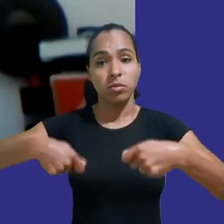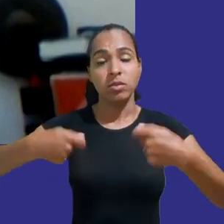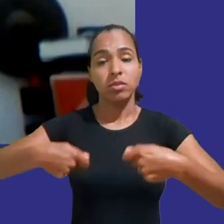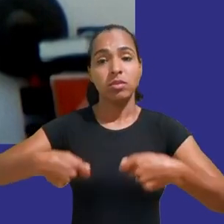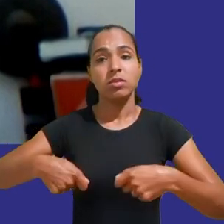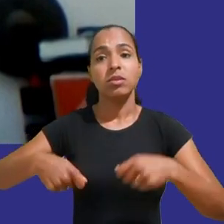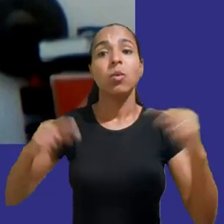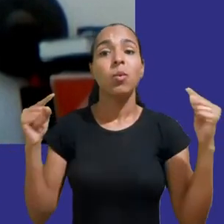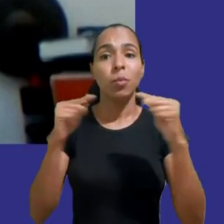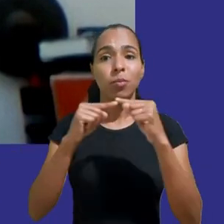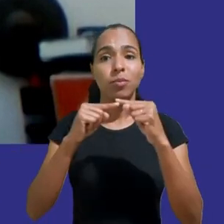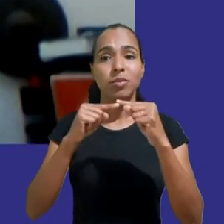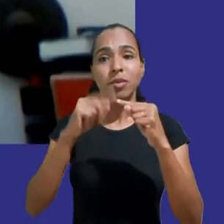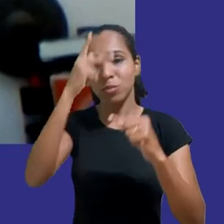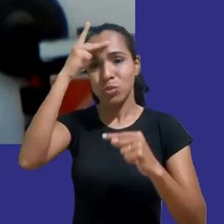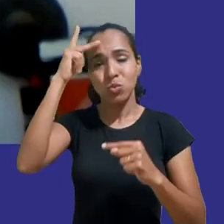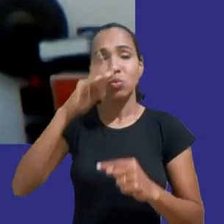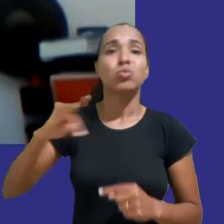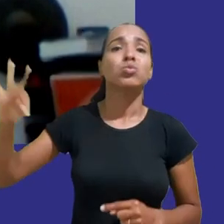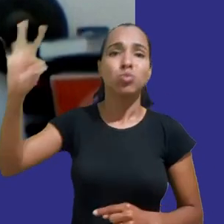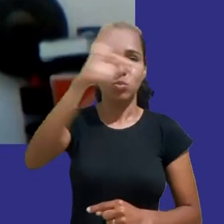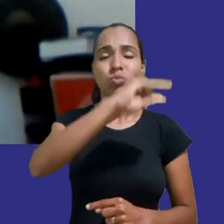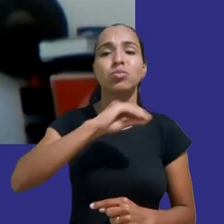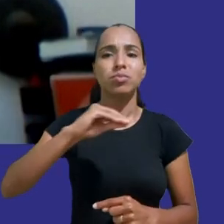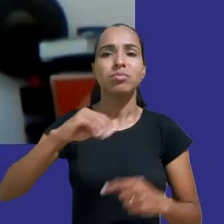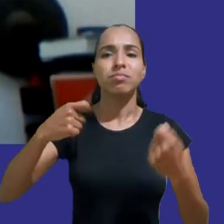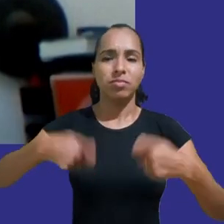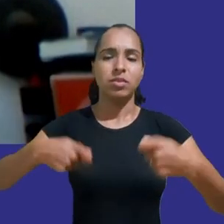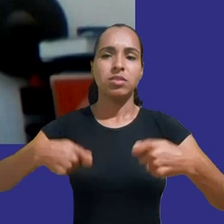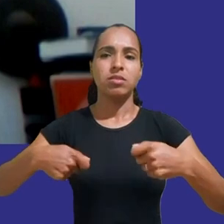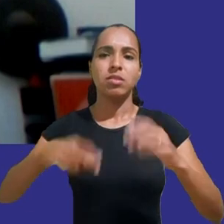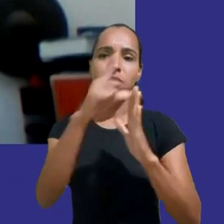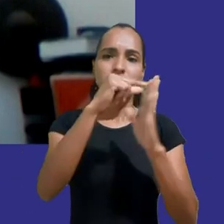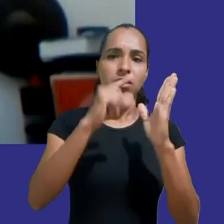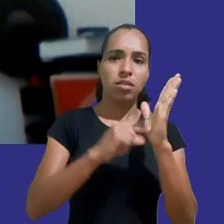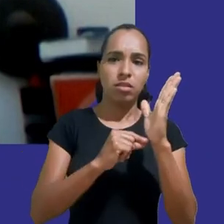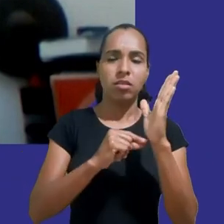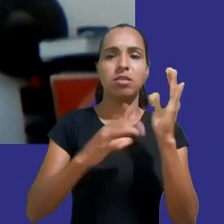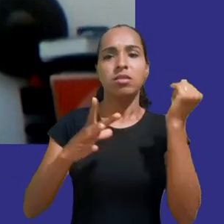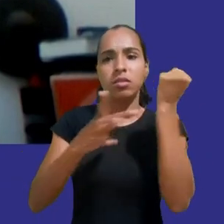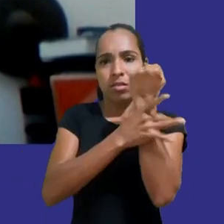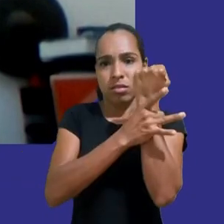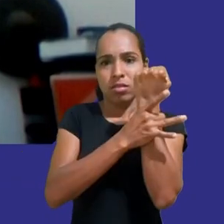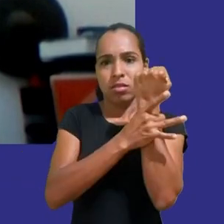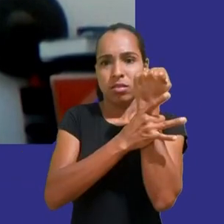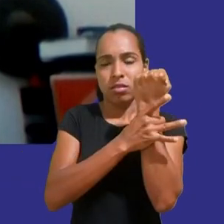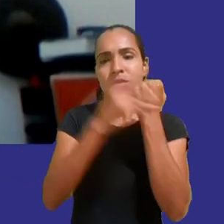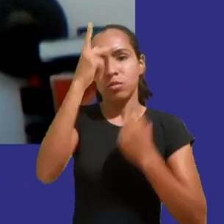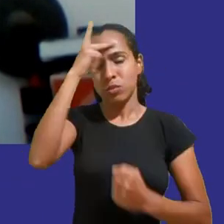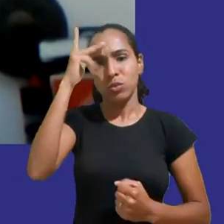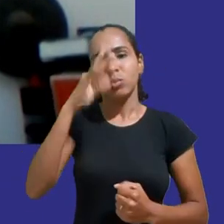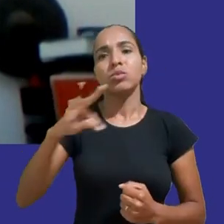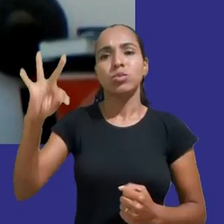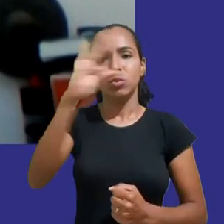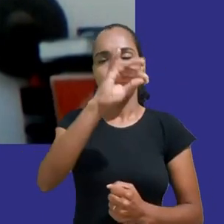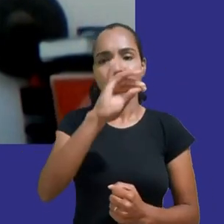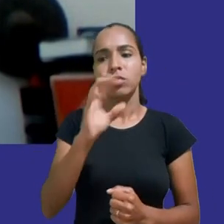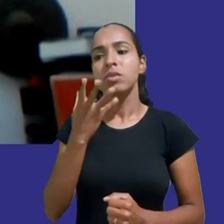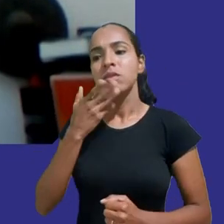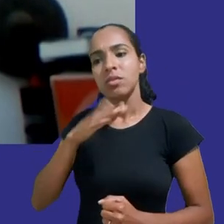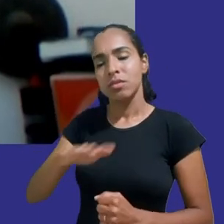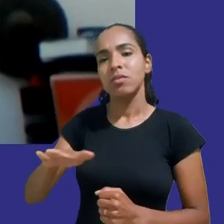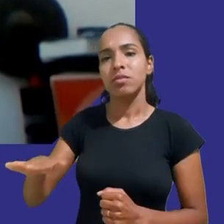viabilizando uma estrutura digital que seja segura a todos incluindo crianças e é claro os próprios adultos